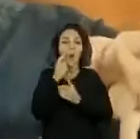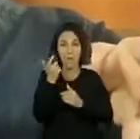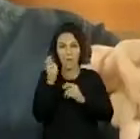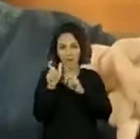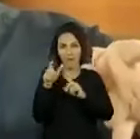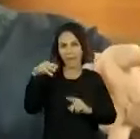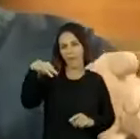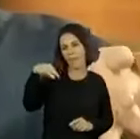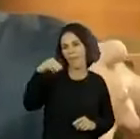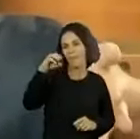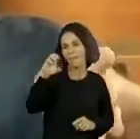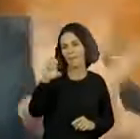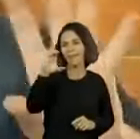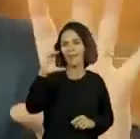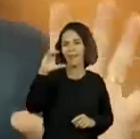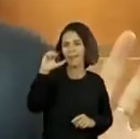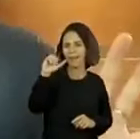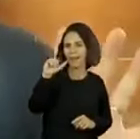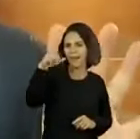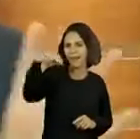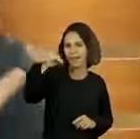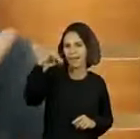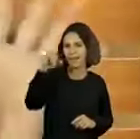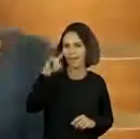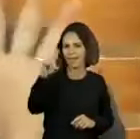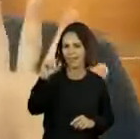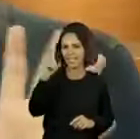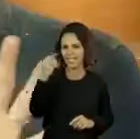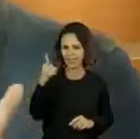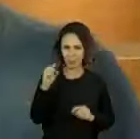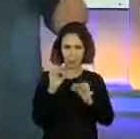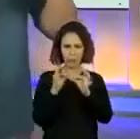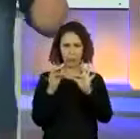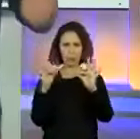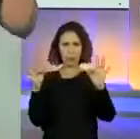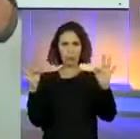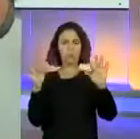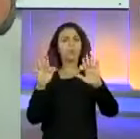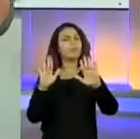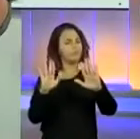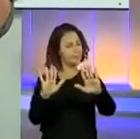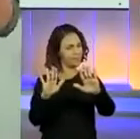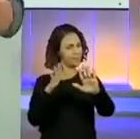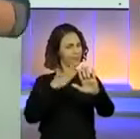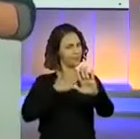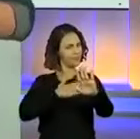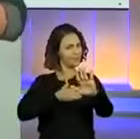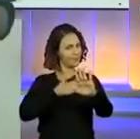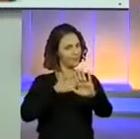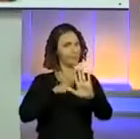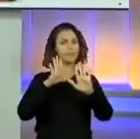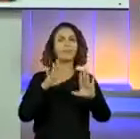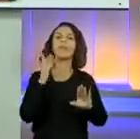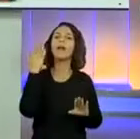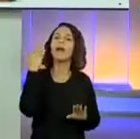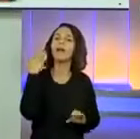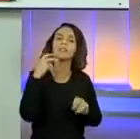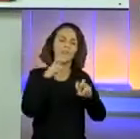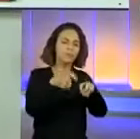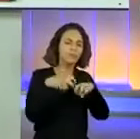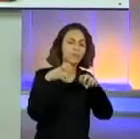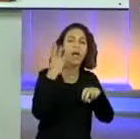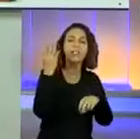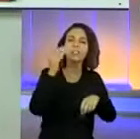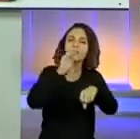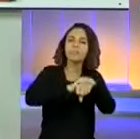Mecanização. Quando você pensa essa palavra, deve até ficar assustado. Fica fácil. É assim, ó. Muitas pessoas lá no campo, elas trabalhavam de